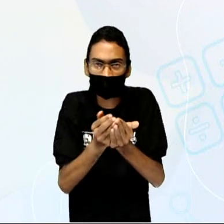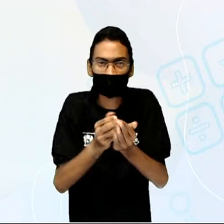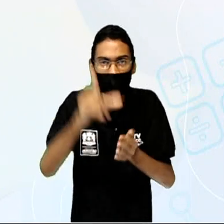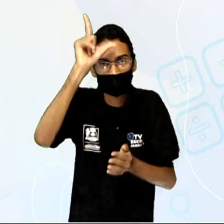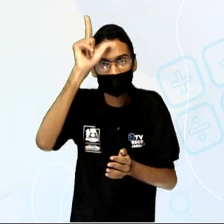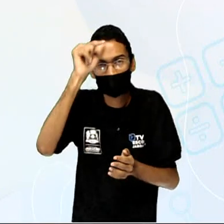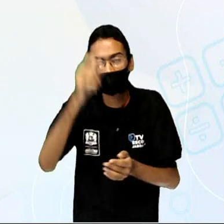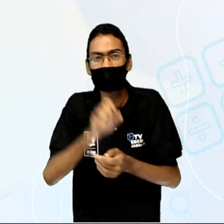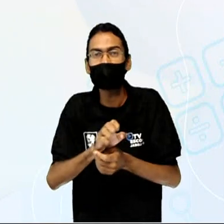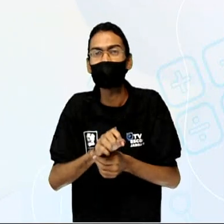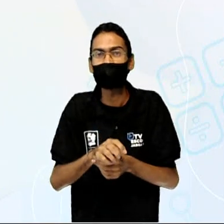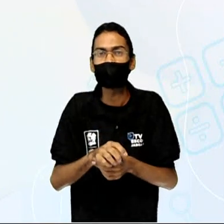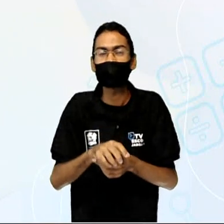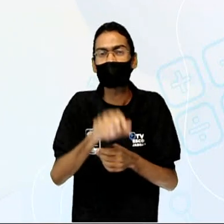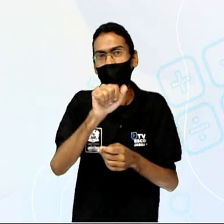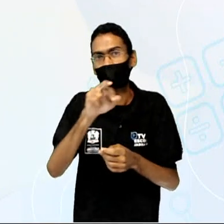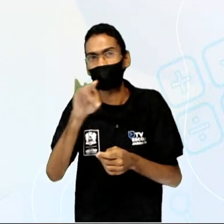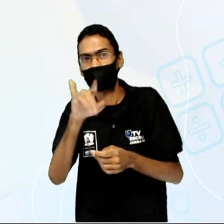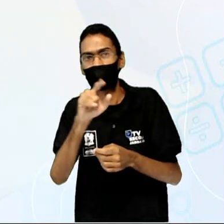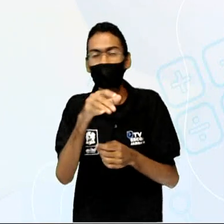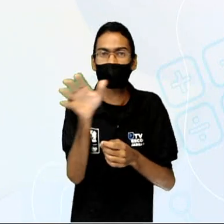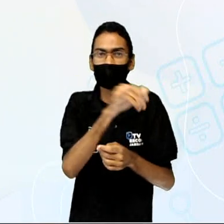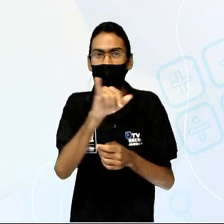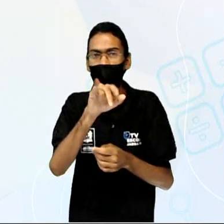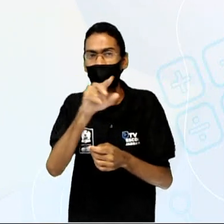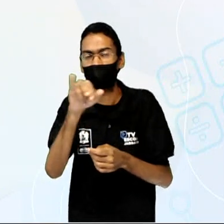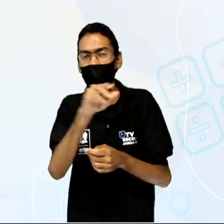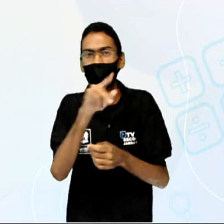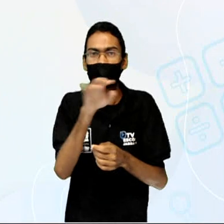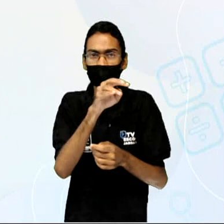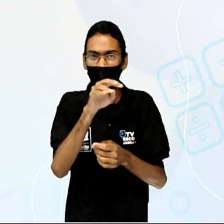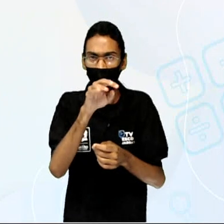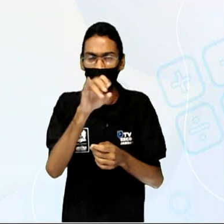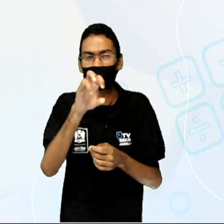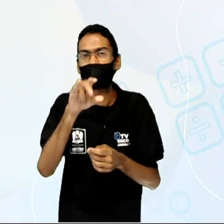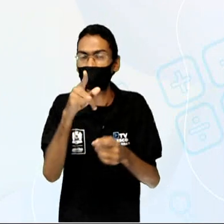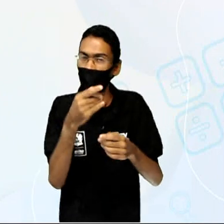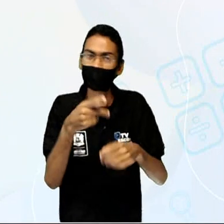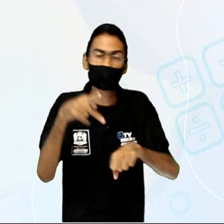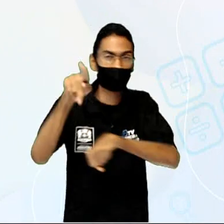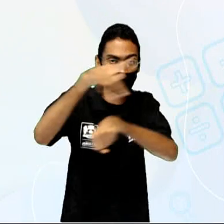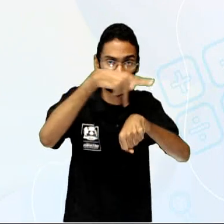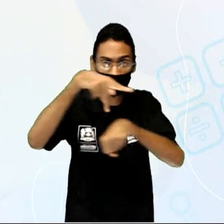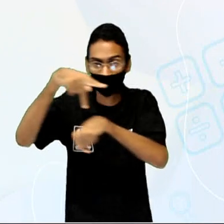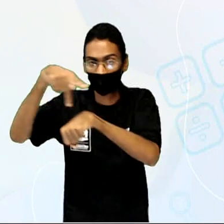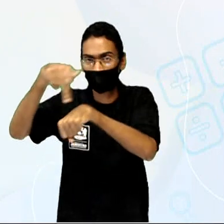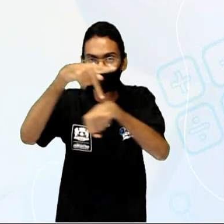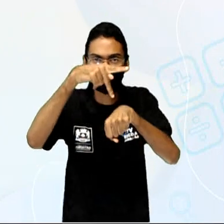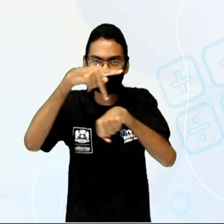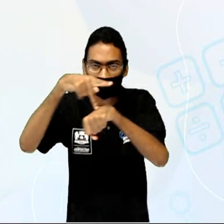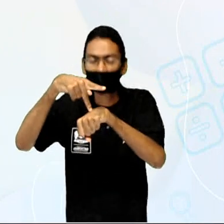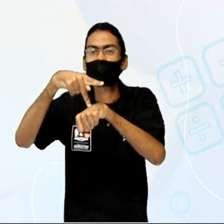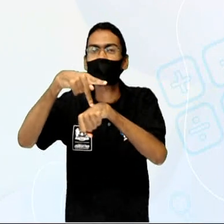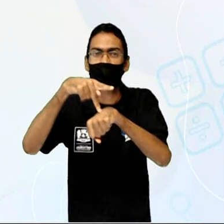Alemanha, Áustria, Eslováquia, Hungria, Croácia, Sérvia, Montenegro, Bulgária, Romênia e Ucrânia.